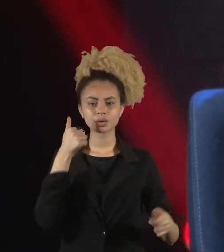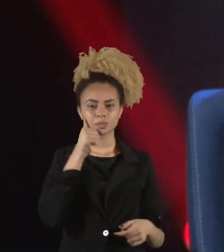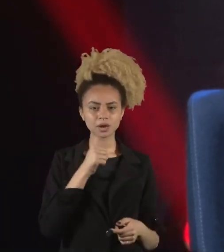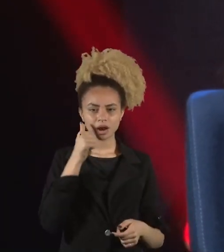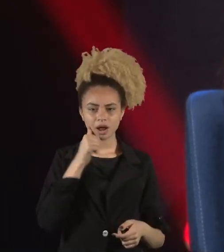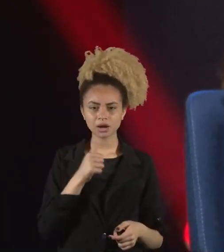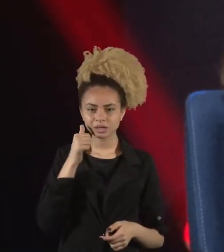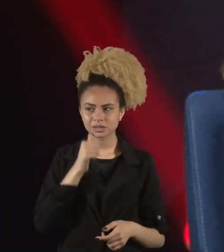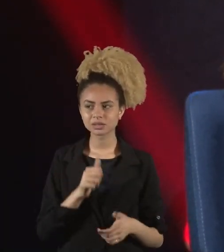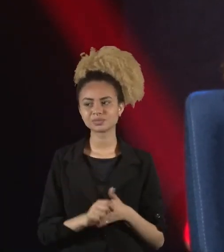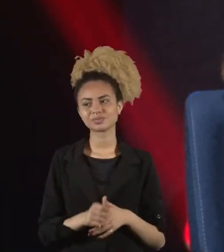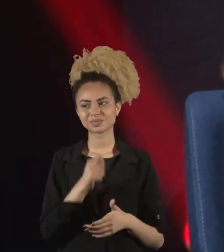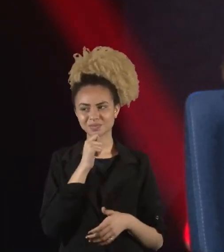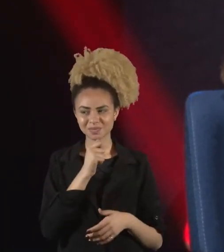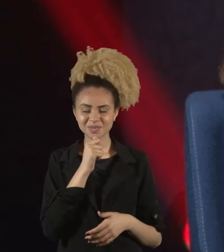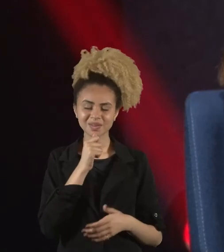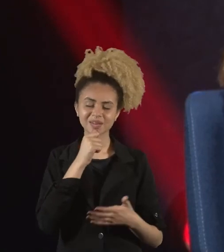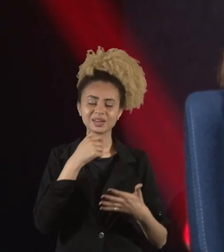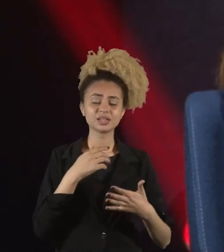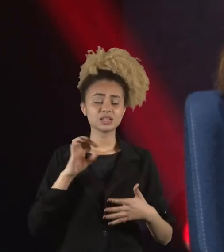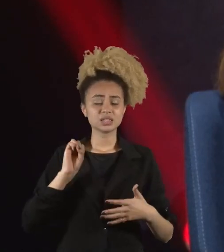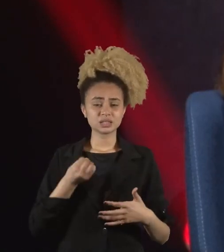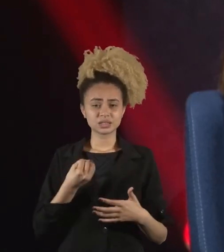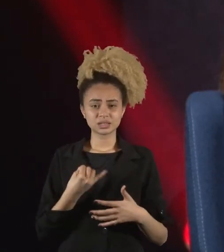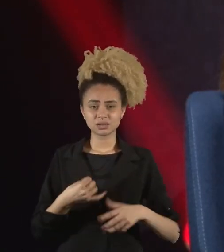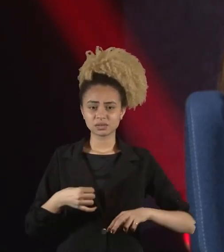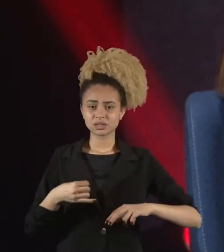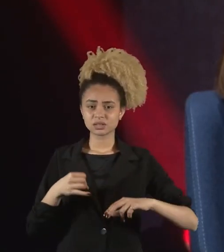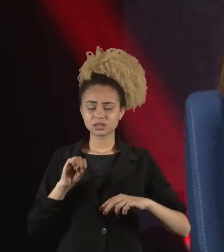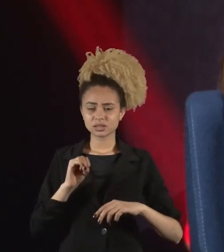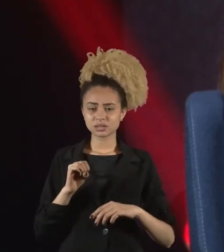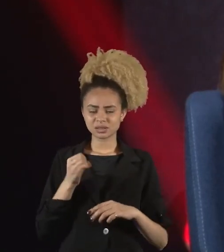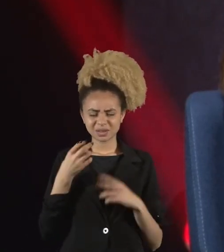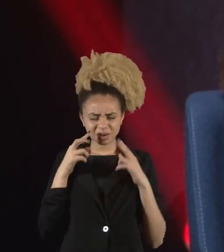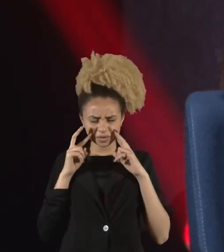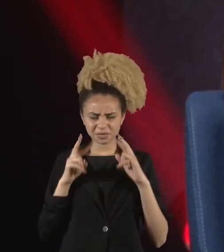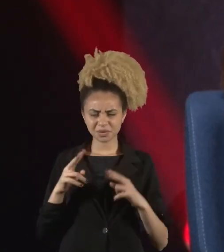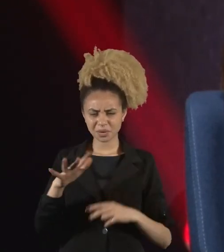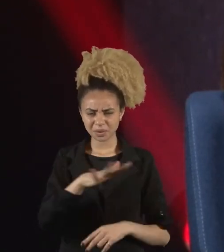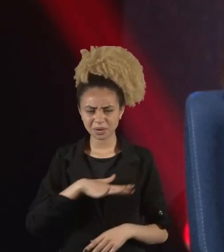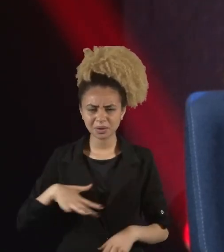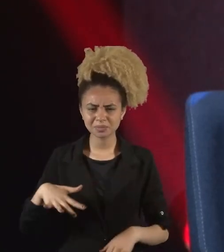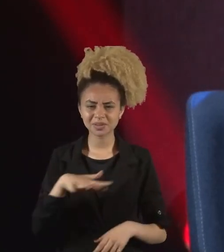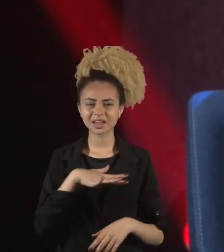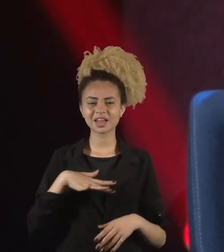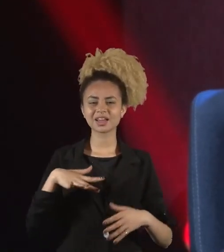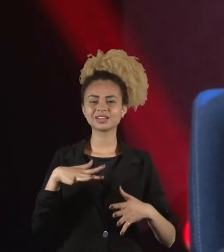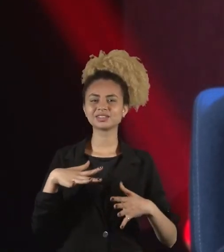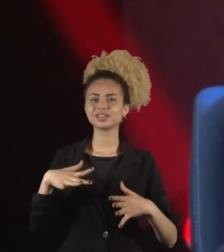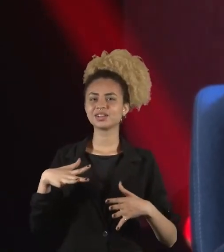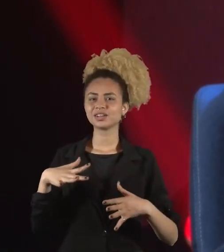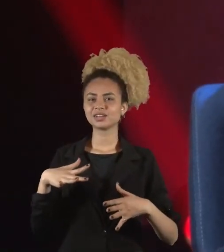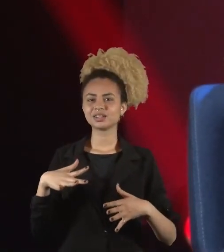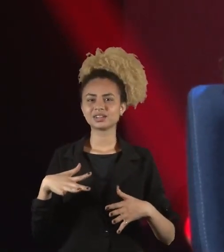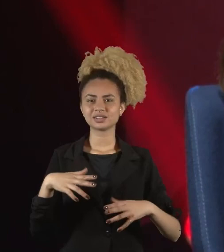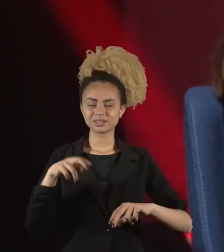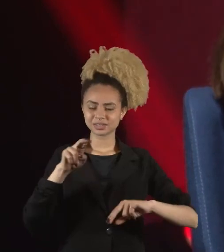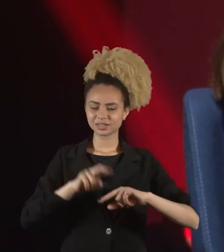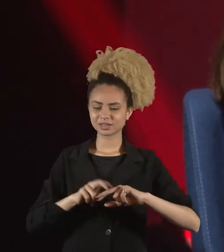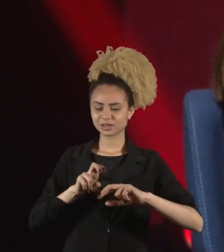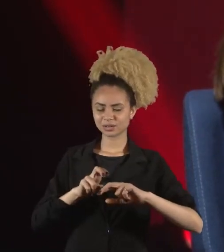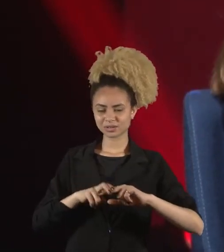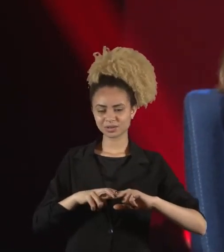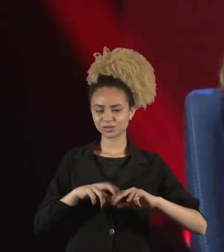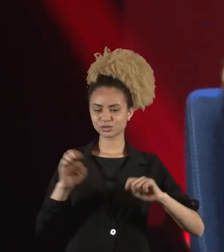tal, ainda é muito incipiente. Quando você senta num... Quando você vê o ambiente de unicórnios no Brasil, quando você senta numa mesa